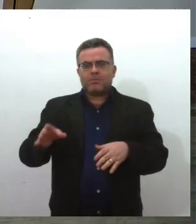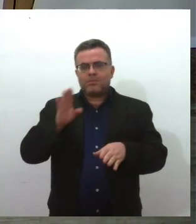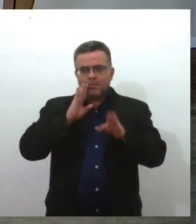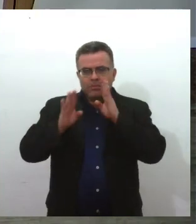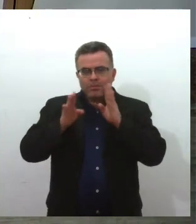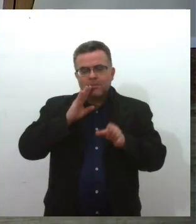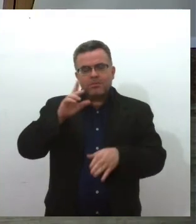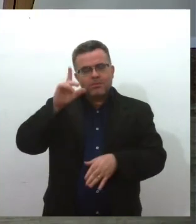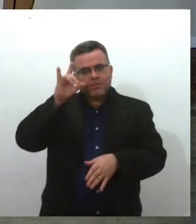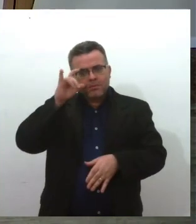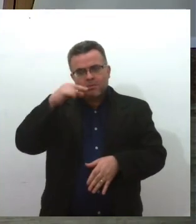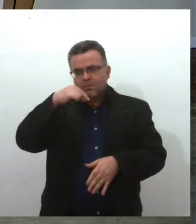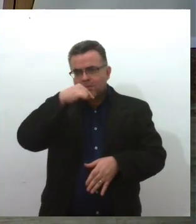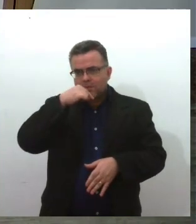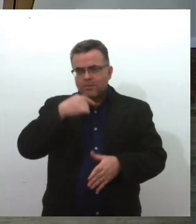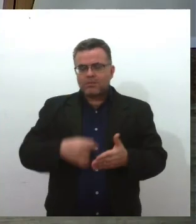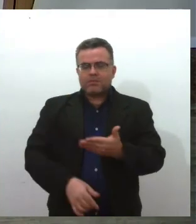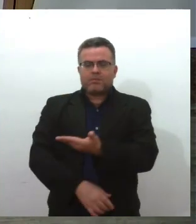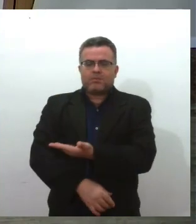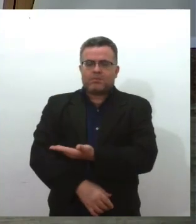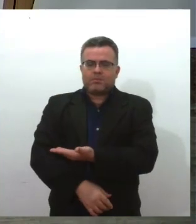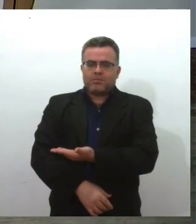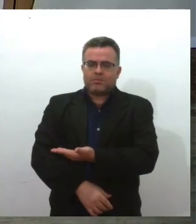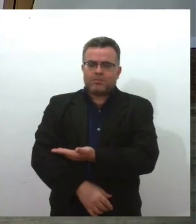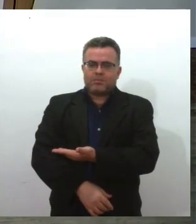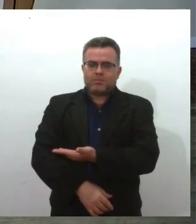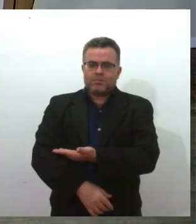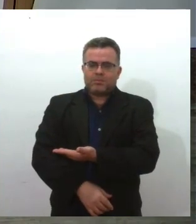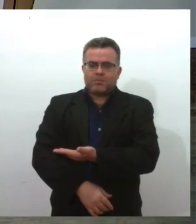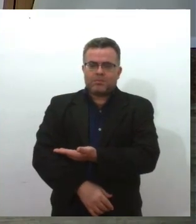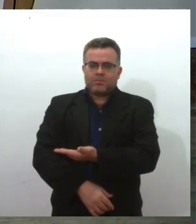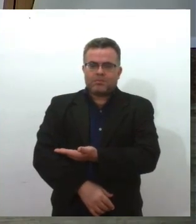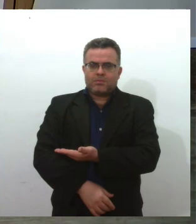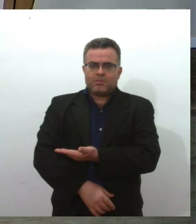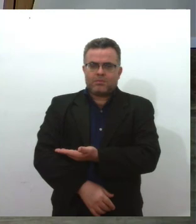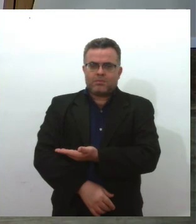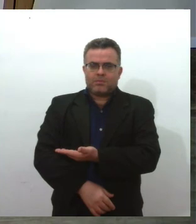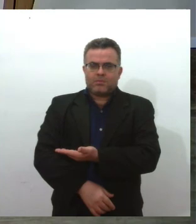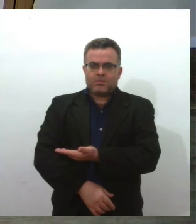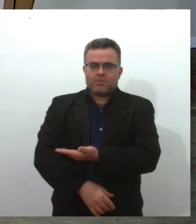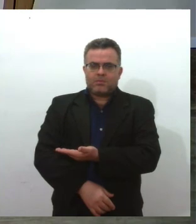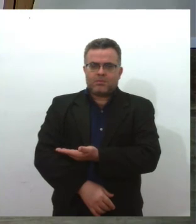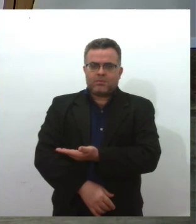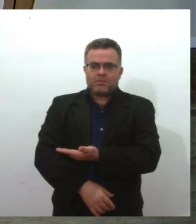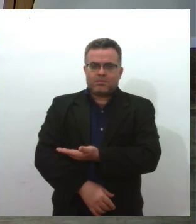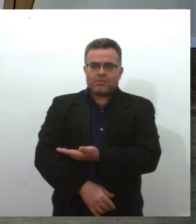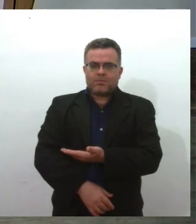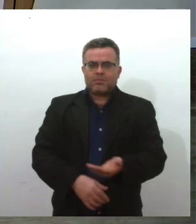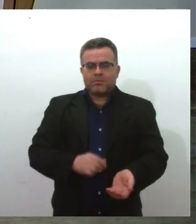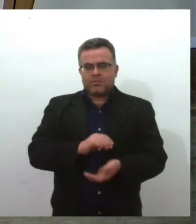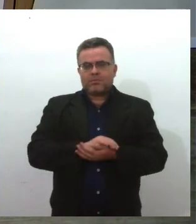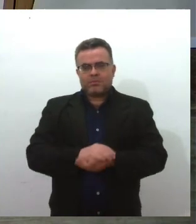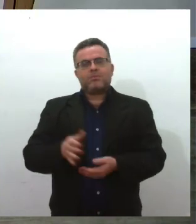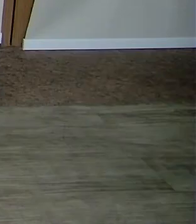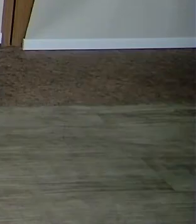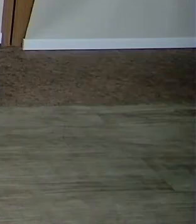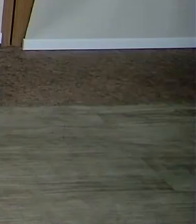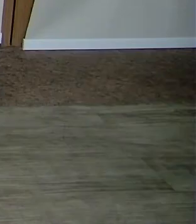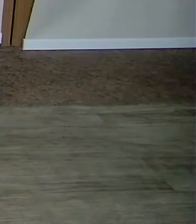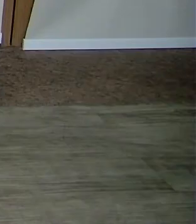arroba TV Alese 5.2, Twitter, arroba TV Alese e acesse o nosso canal do YouTube. Tchau, tchau.